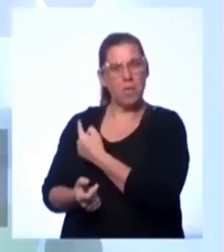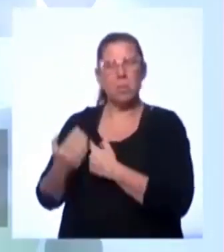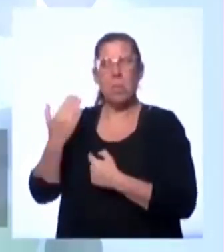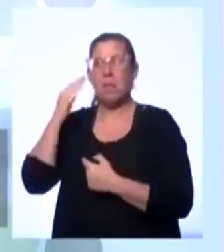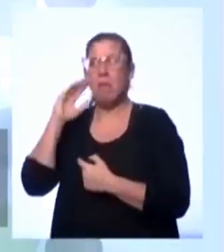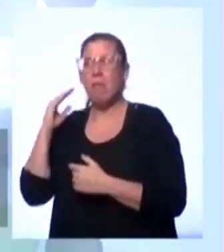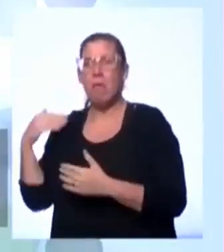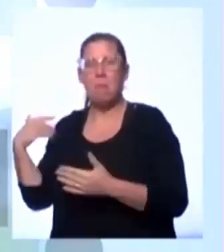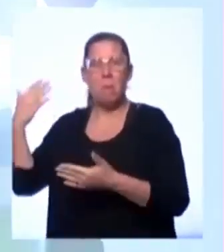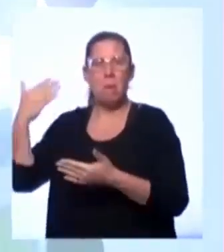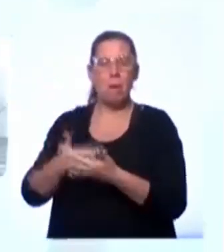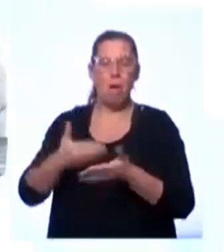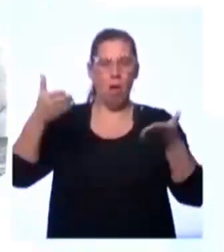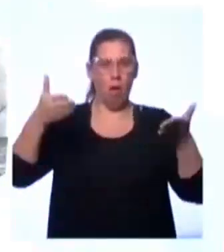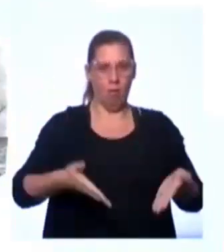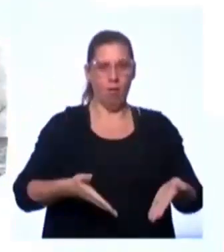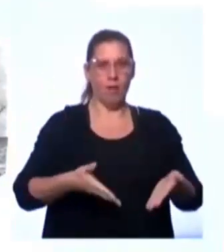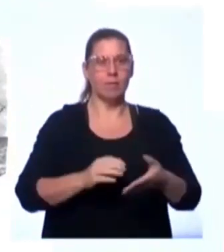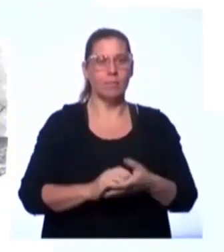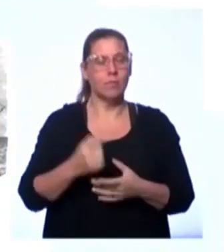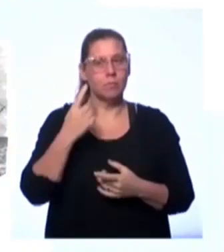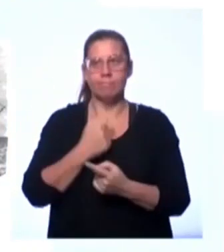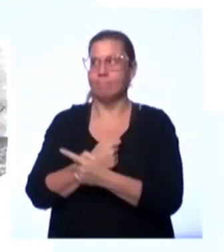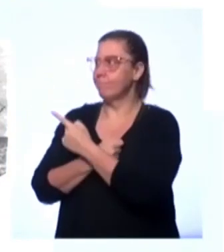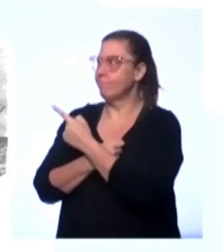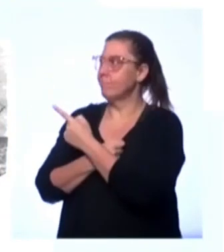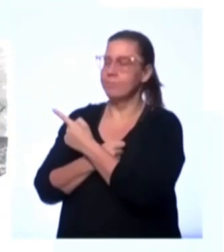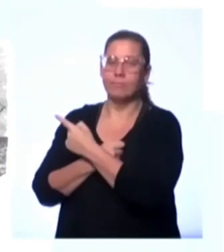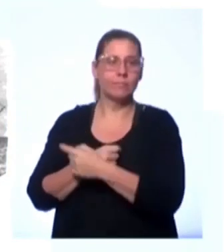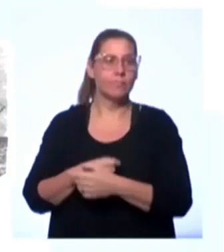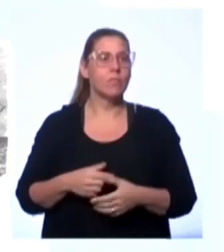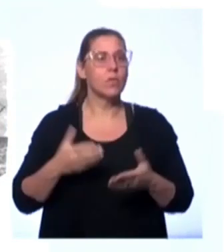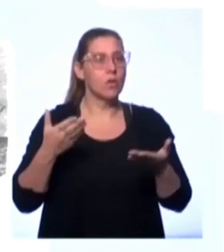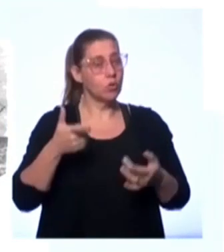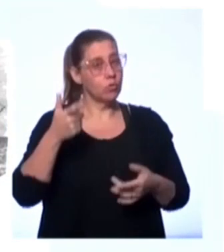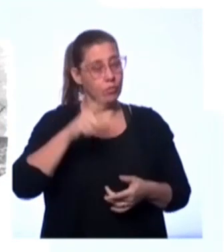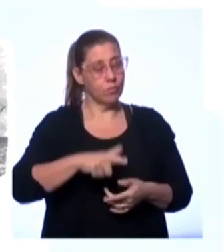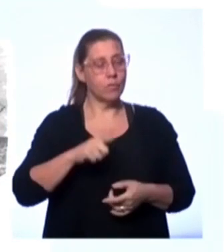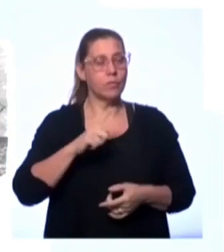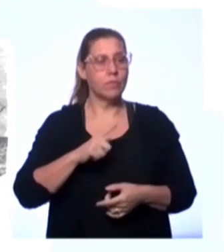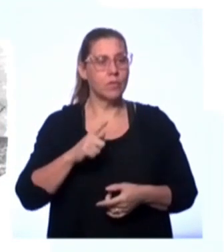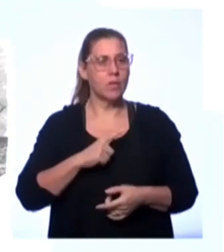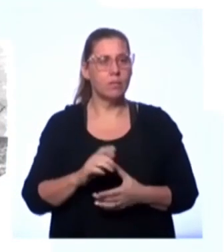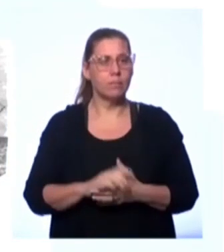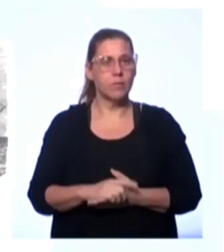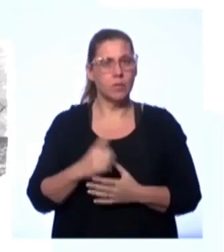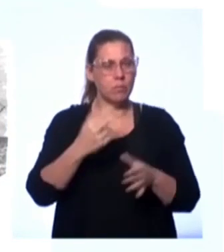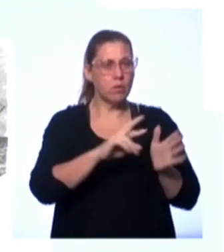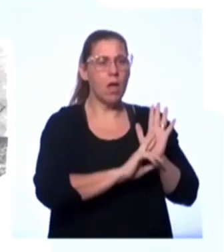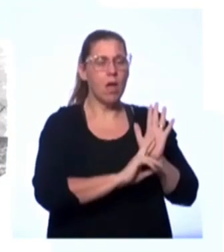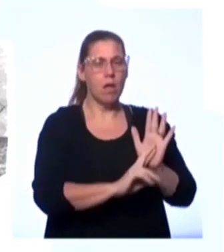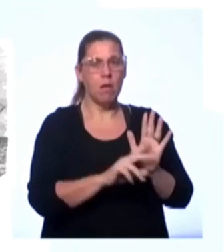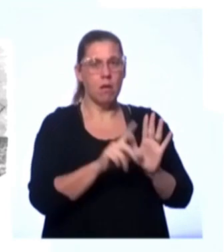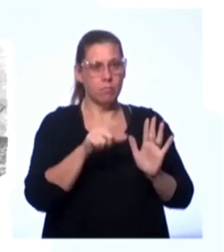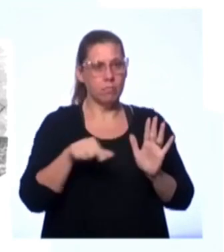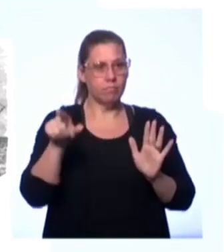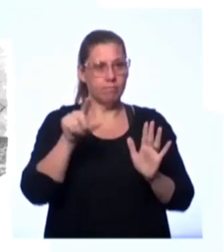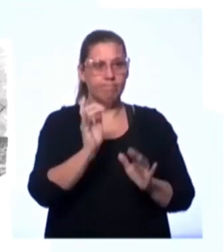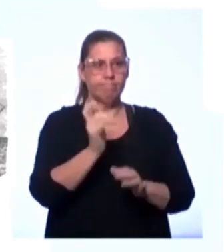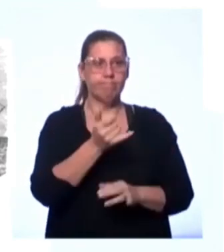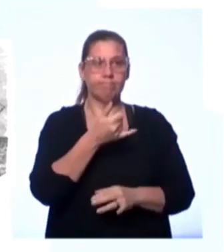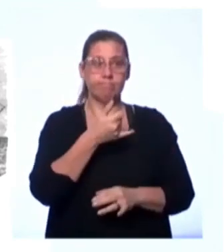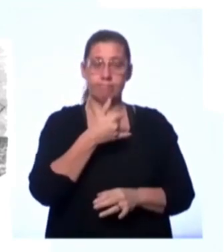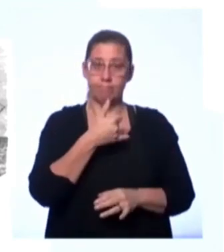E nós vamos colocar aí na tela, mais uma vez, essa expressão. Então, nós temos aqui uma representação triste do